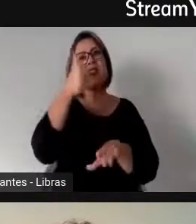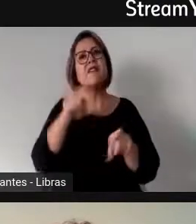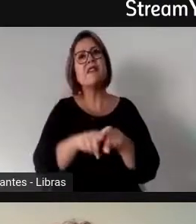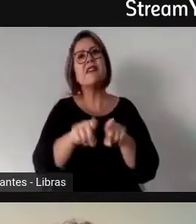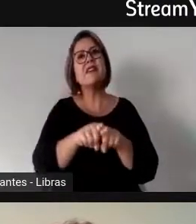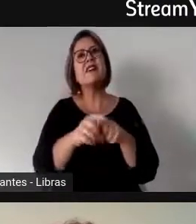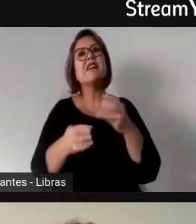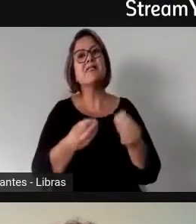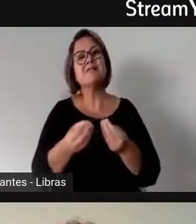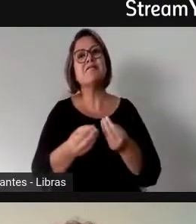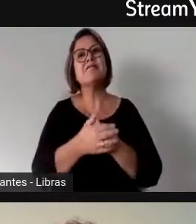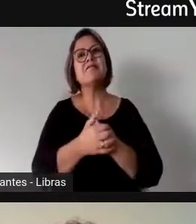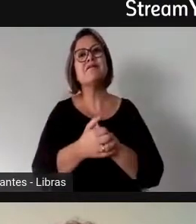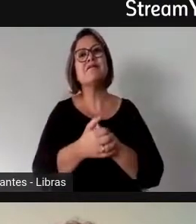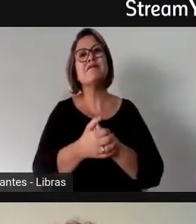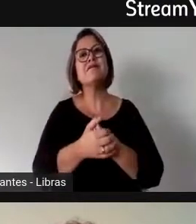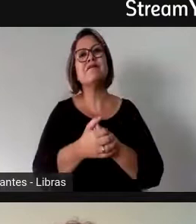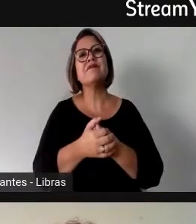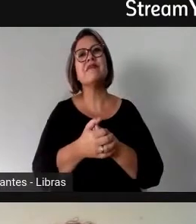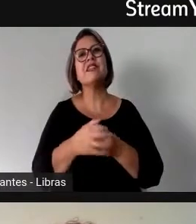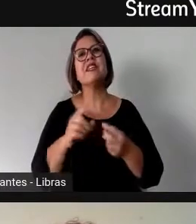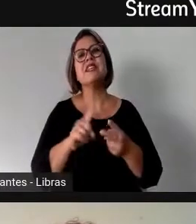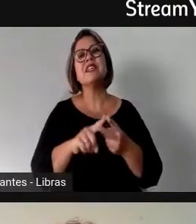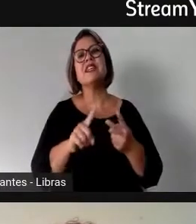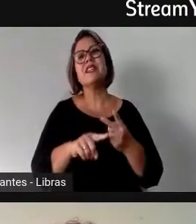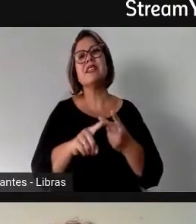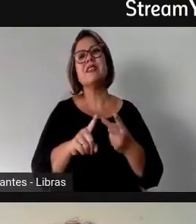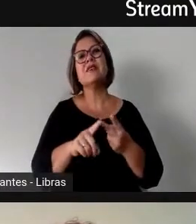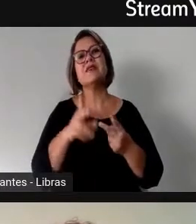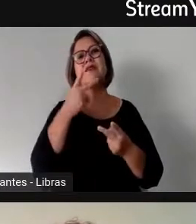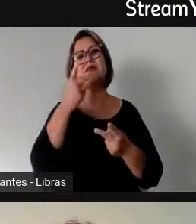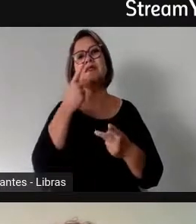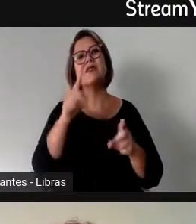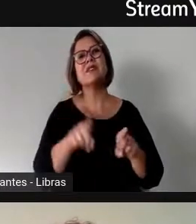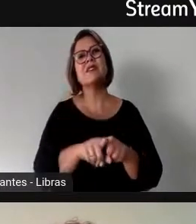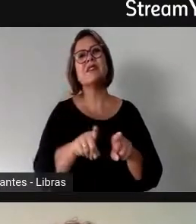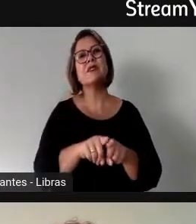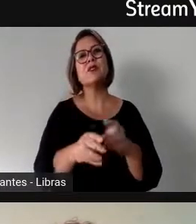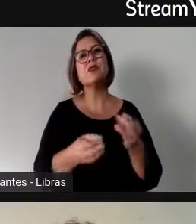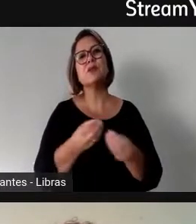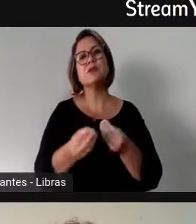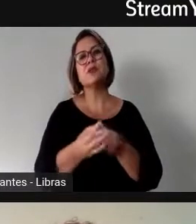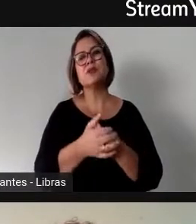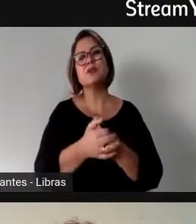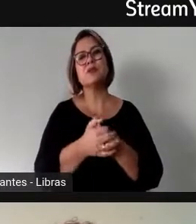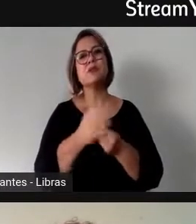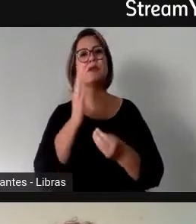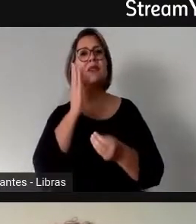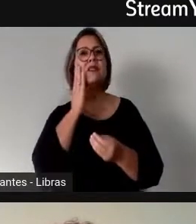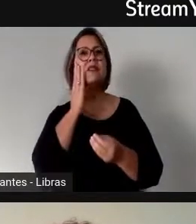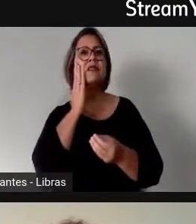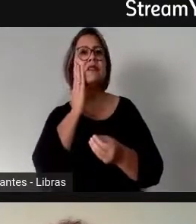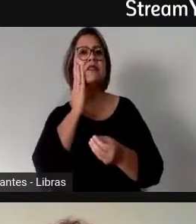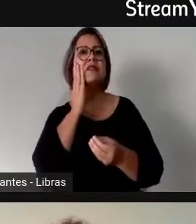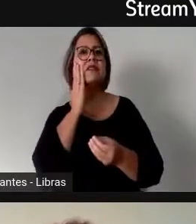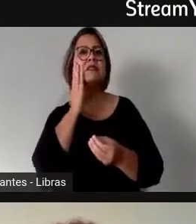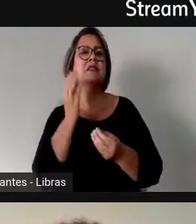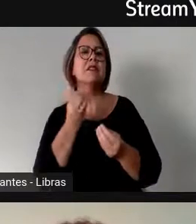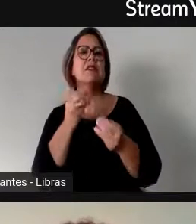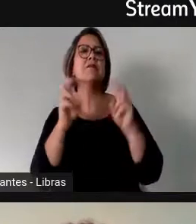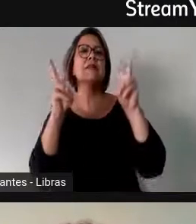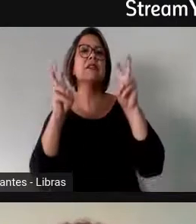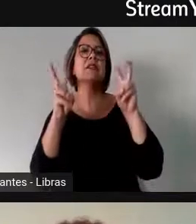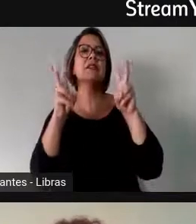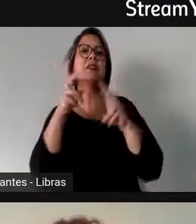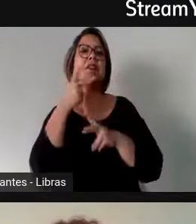e dois registros, que não são necessariamente questões, é dizendo